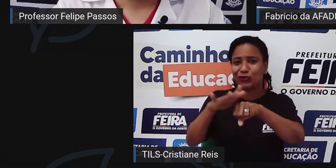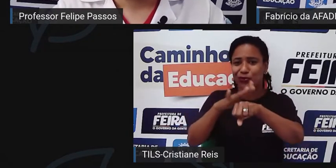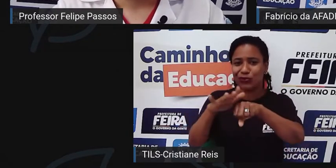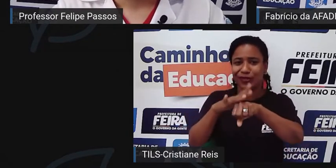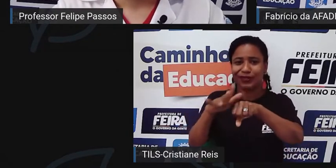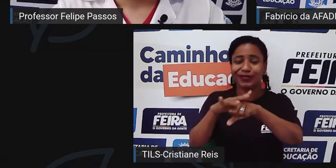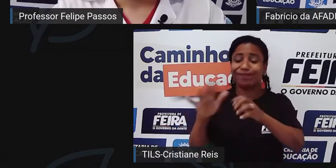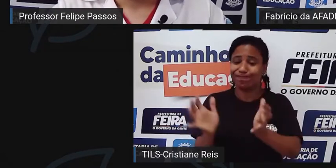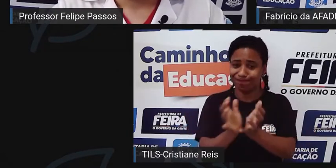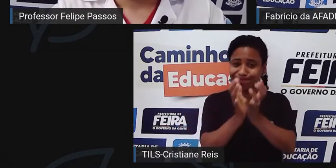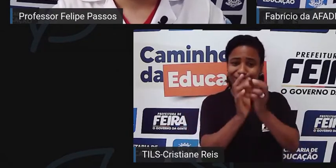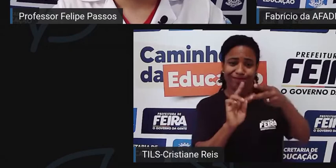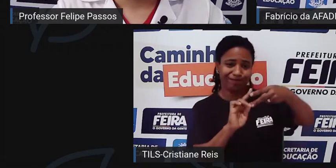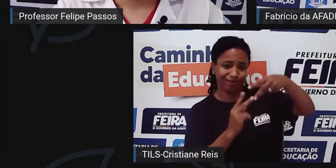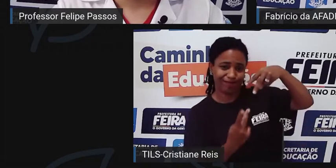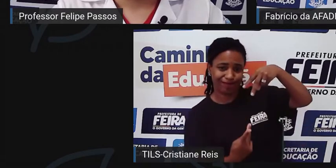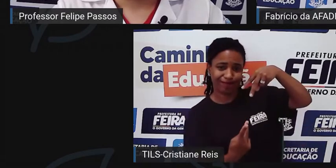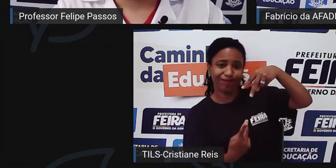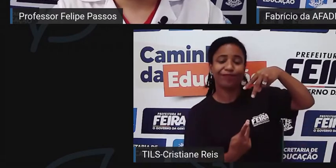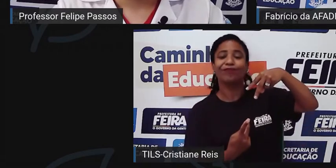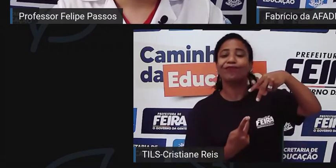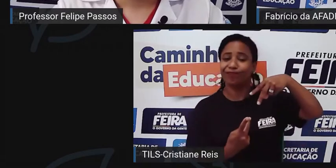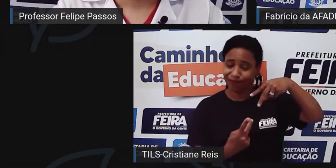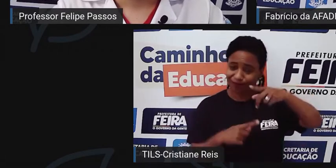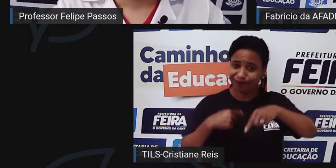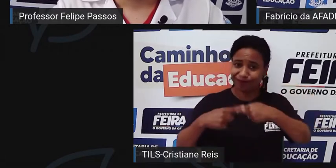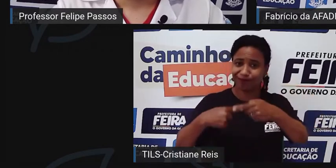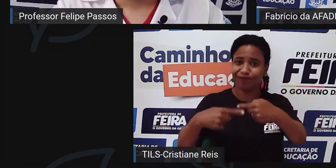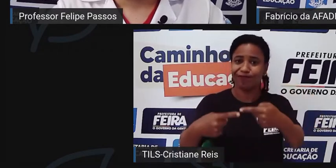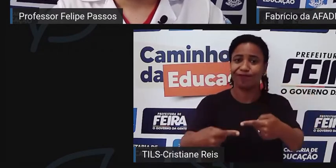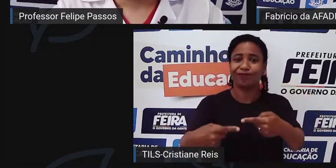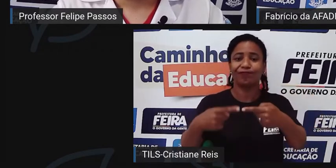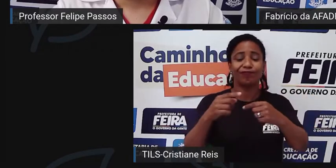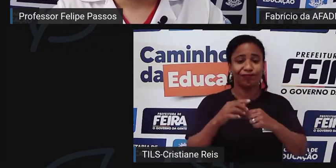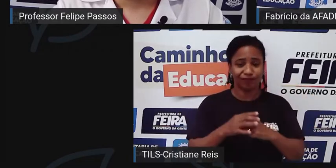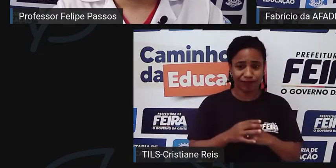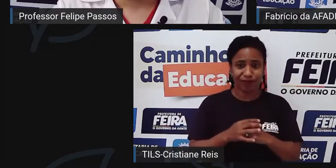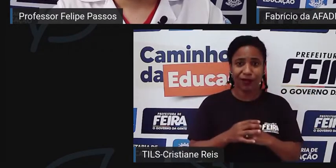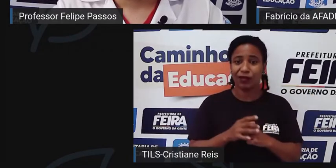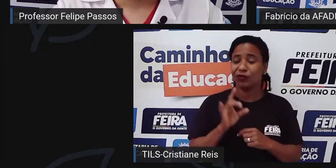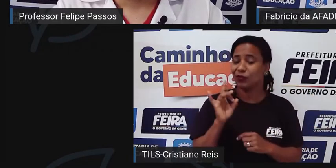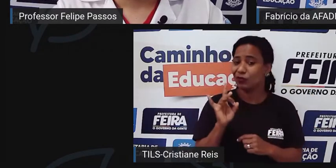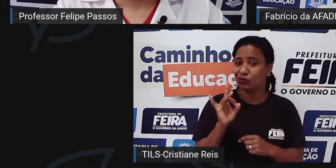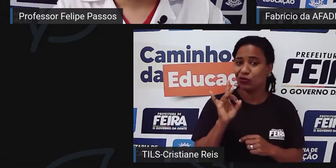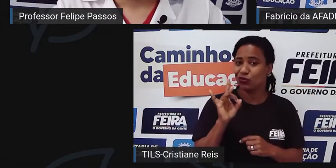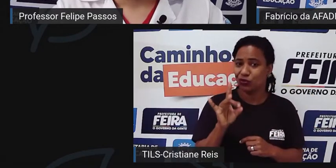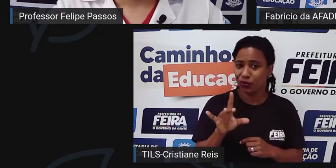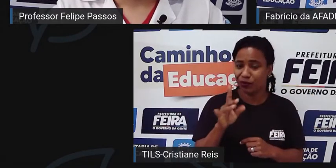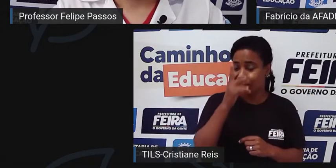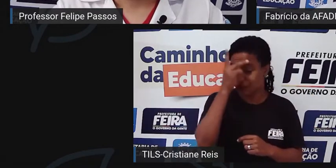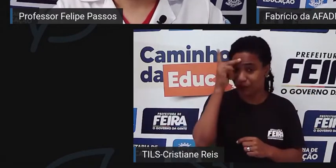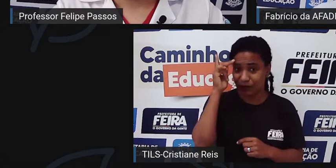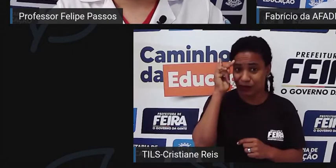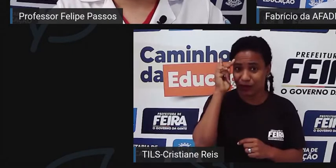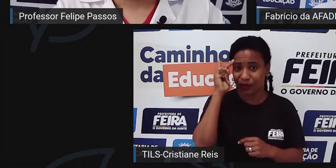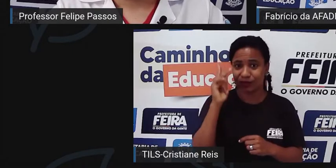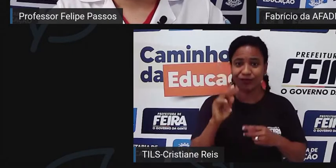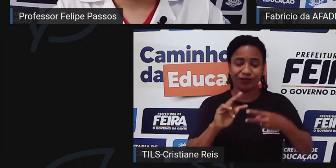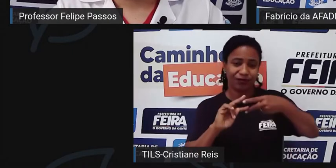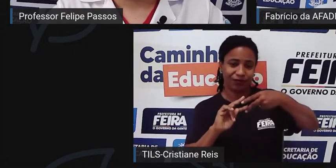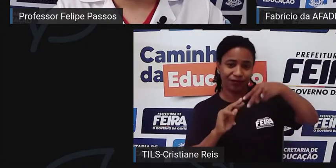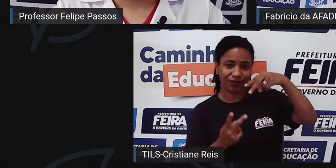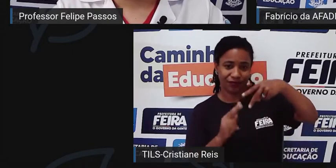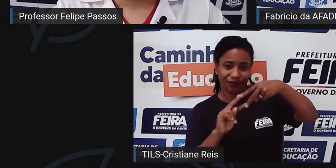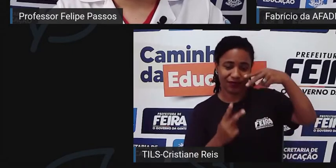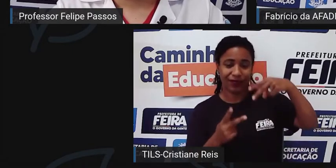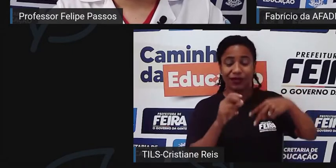a questão da doença falciforme. Então, assim, na maioria das vezes, não é só a pessoa que tem o gene SS.